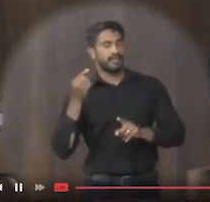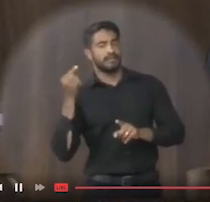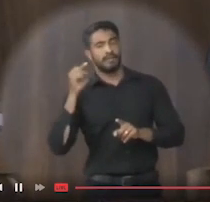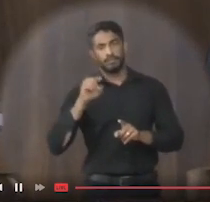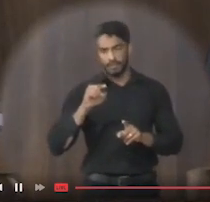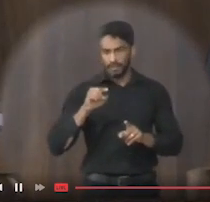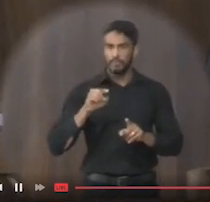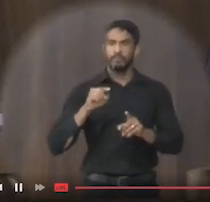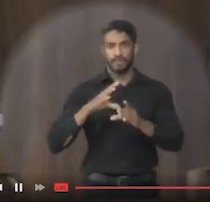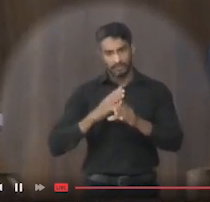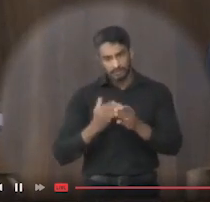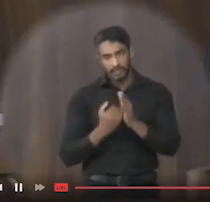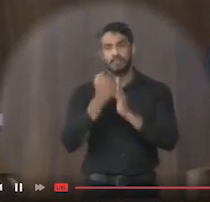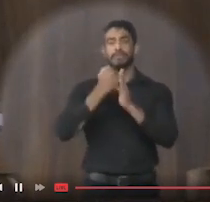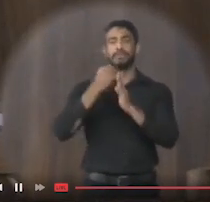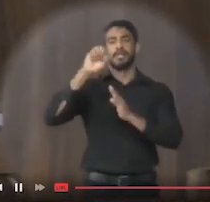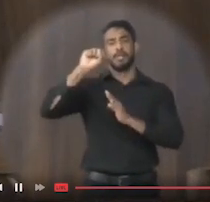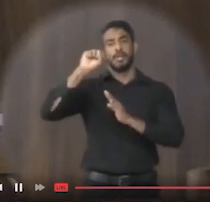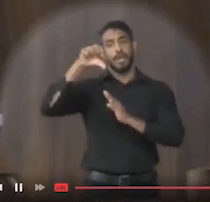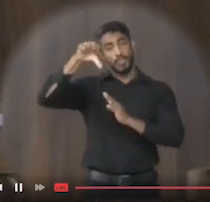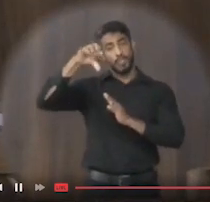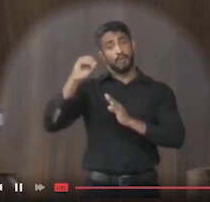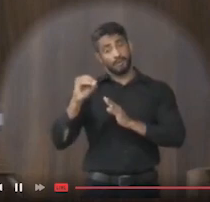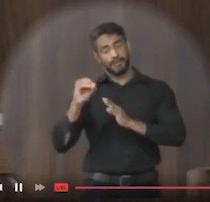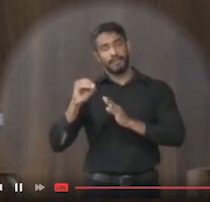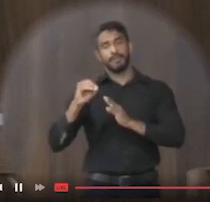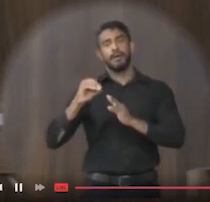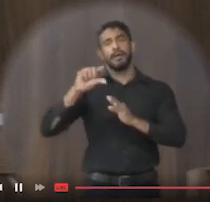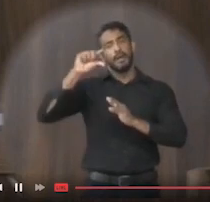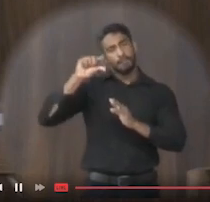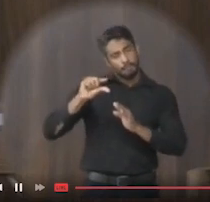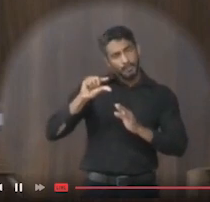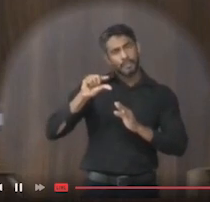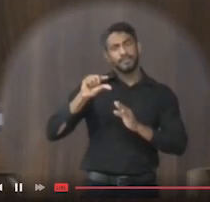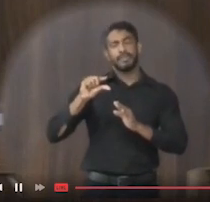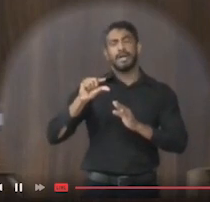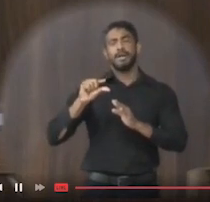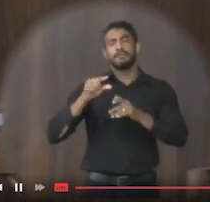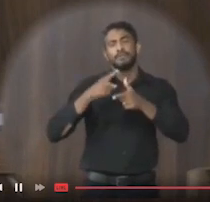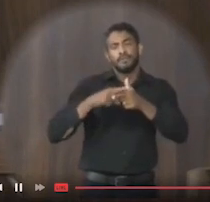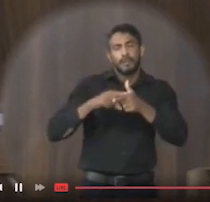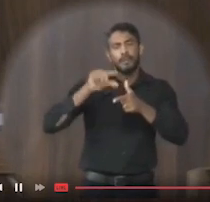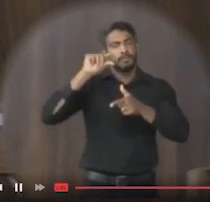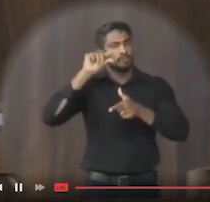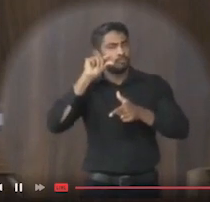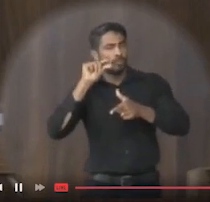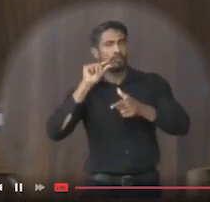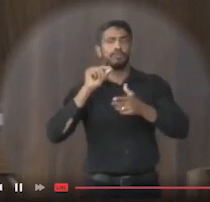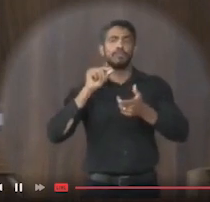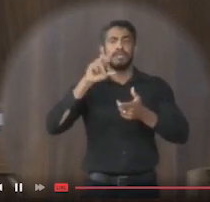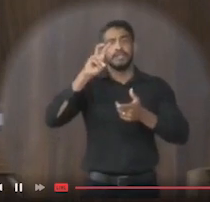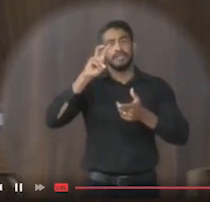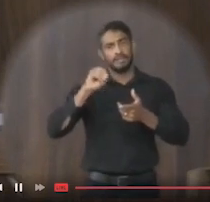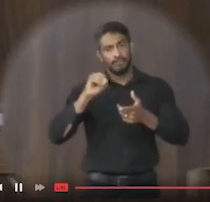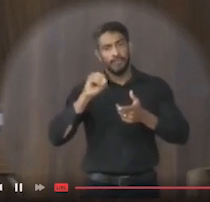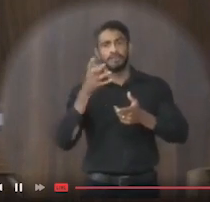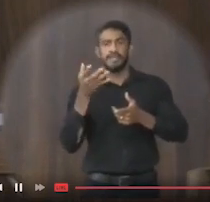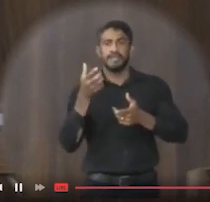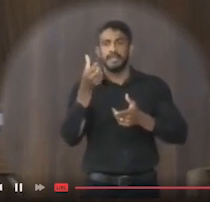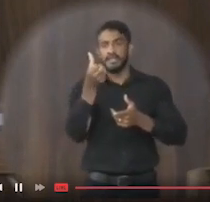vocês arredondaram para 90%, e o menos grave, as lesões menos graves eram 50 e vocês